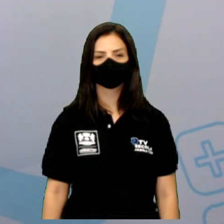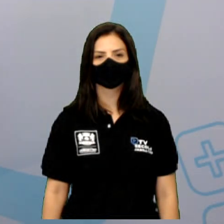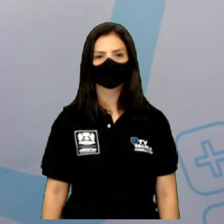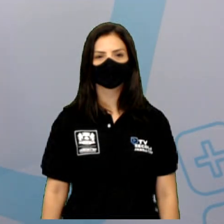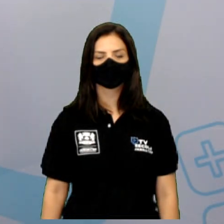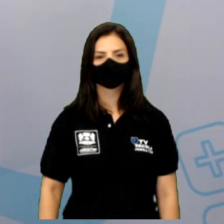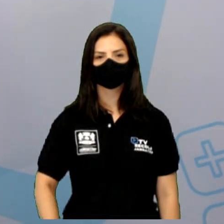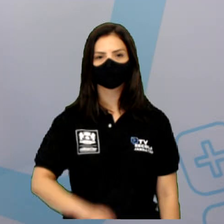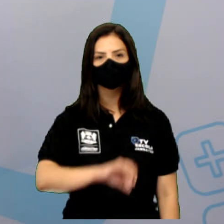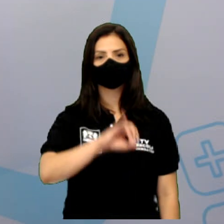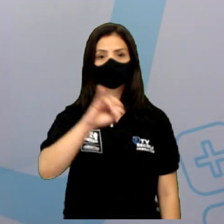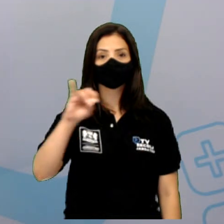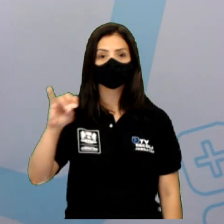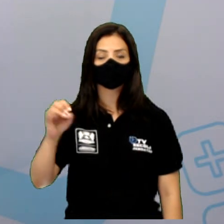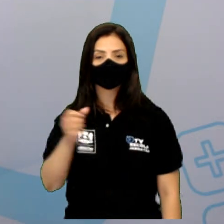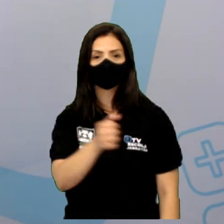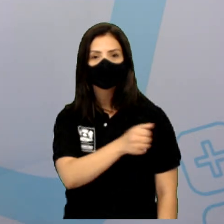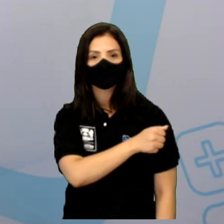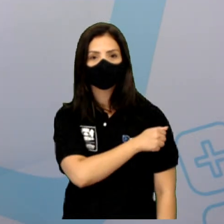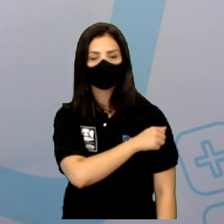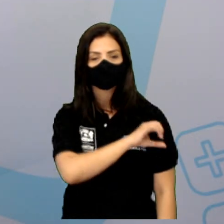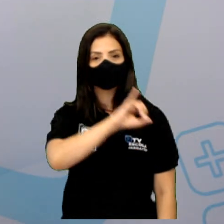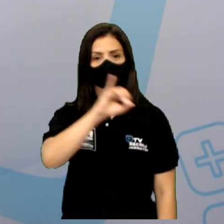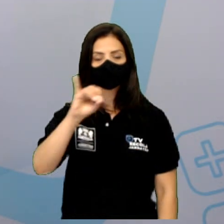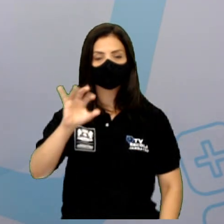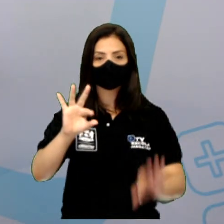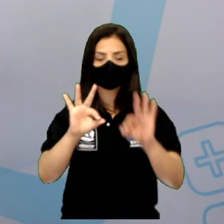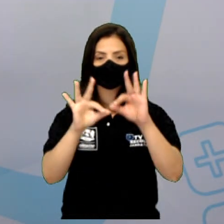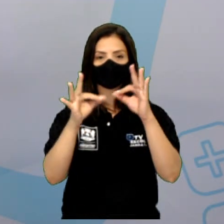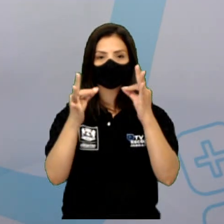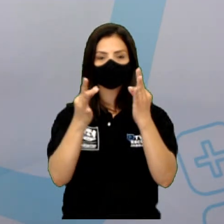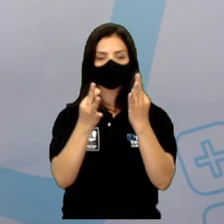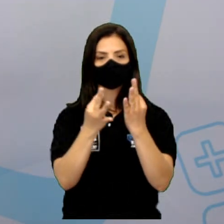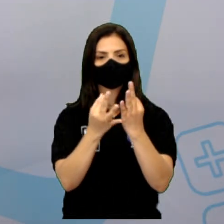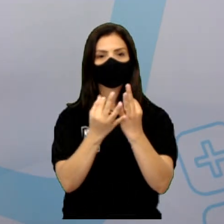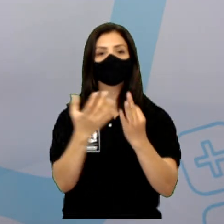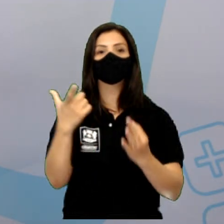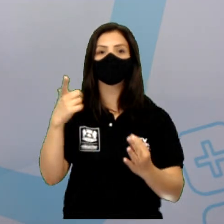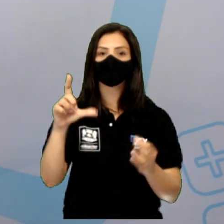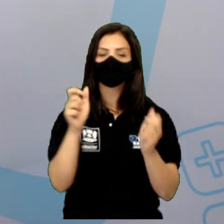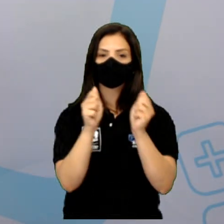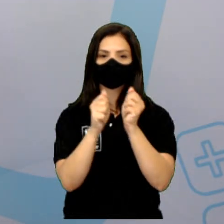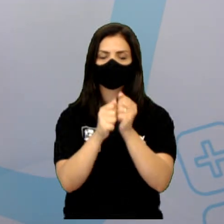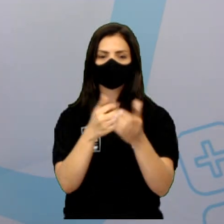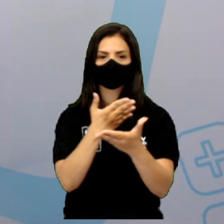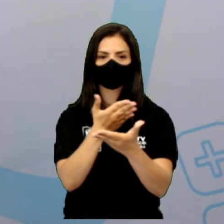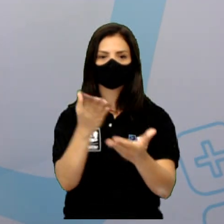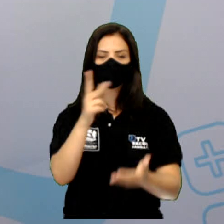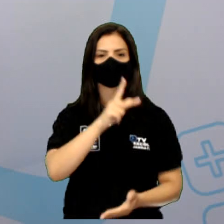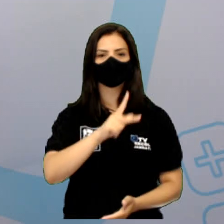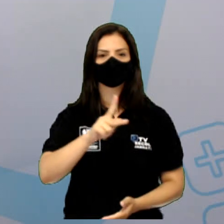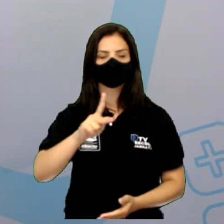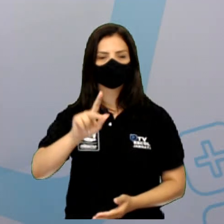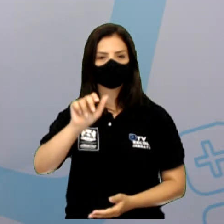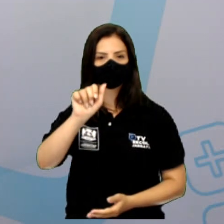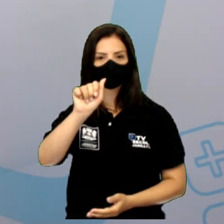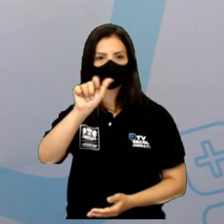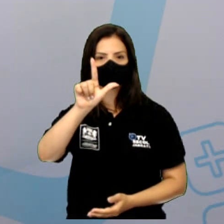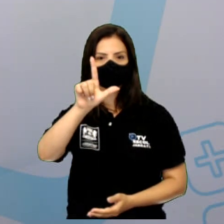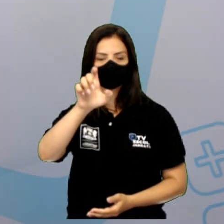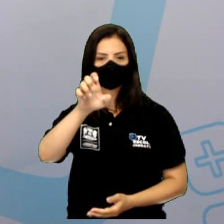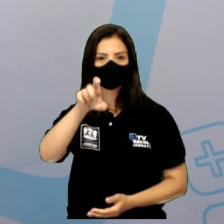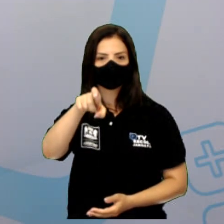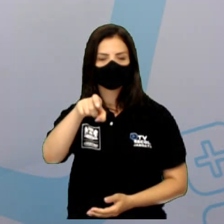Olá alunos, olá familiares, aqui novamente com vocês, professor Alex, para mais